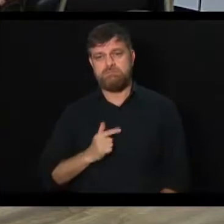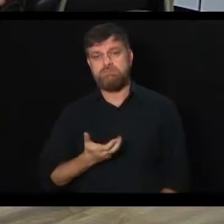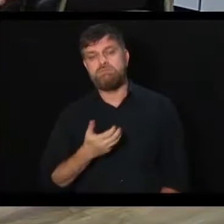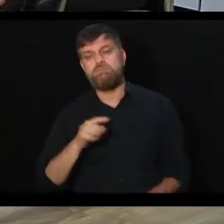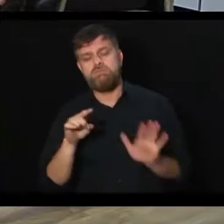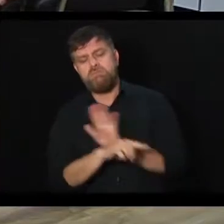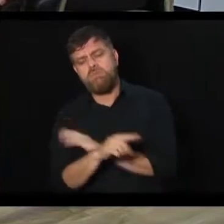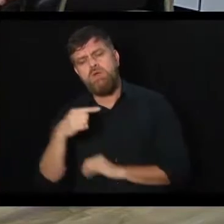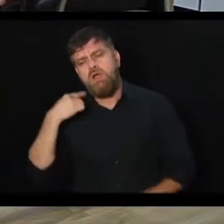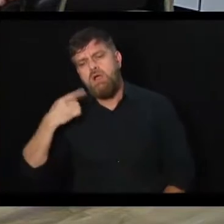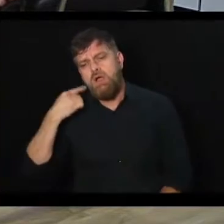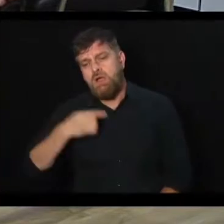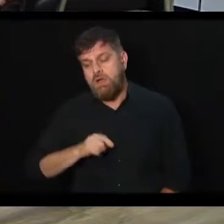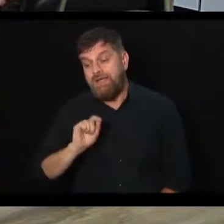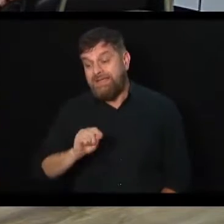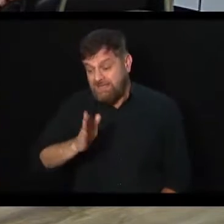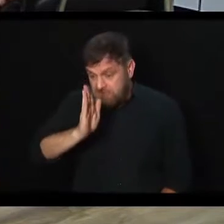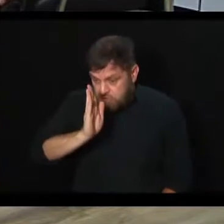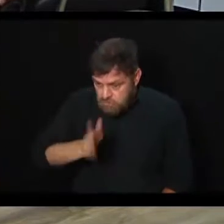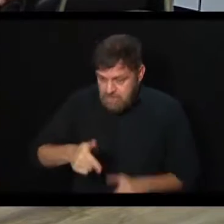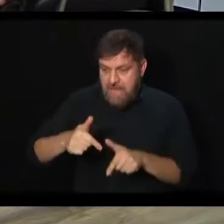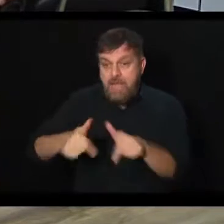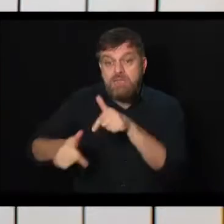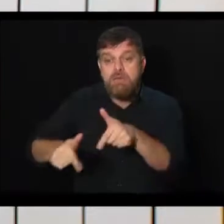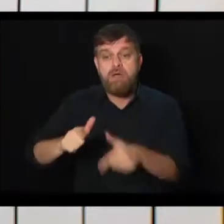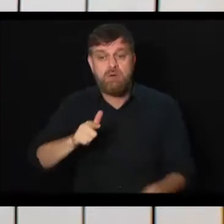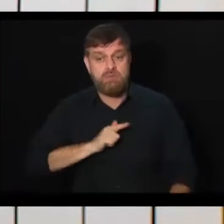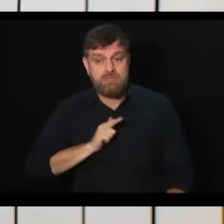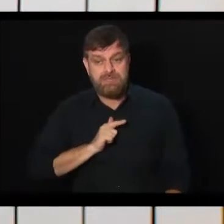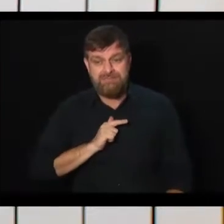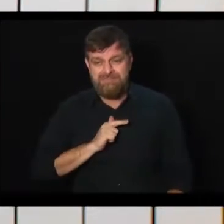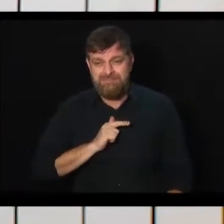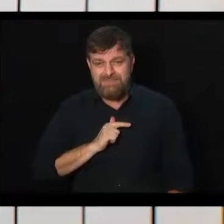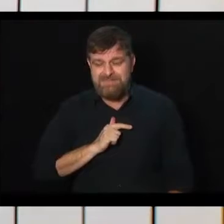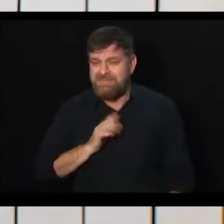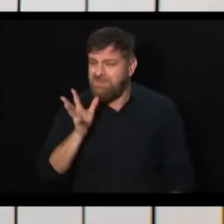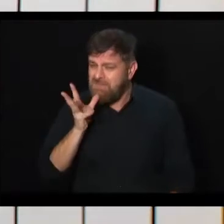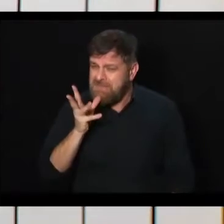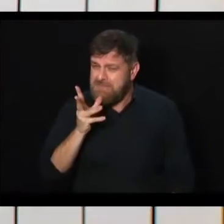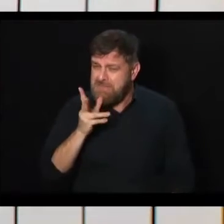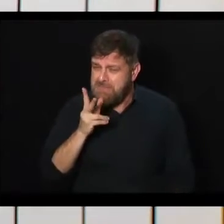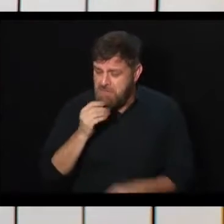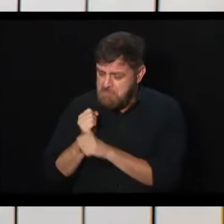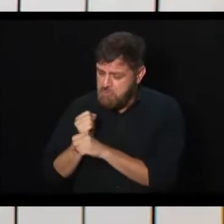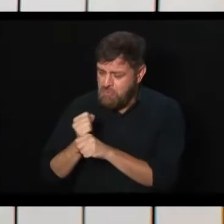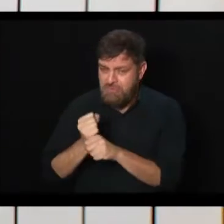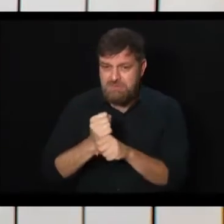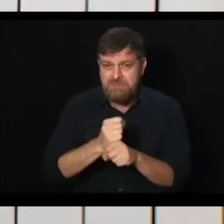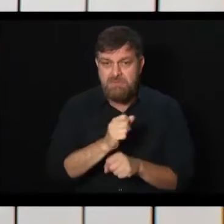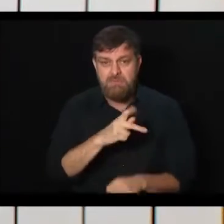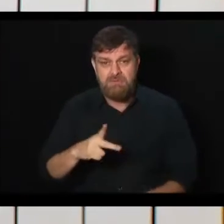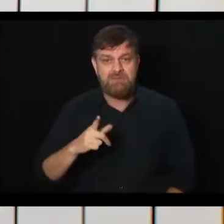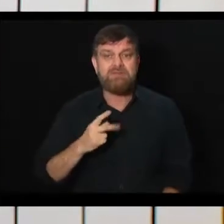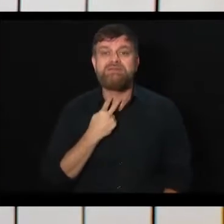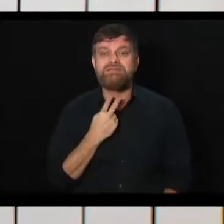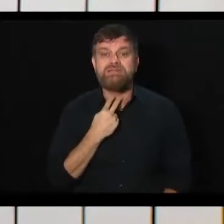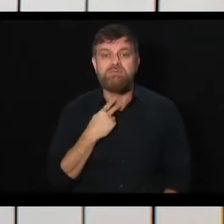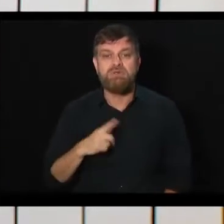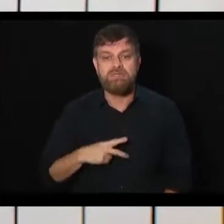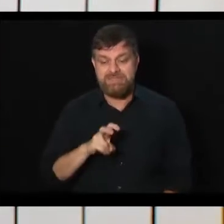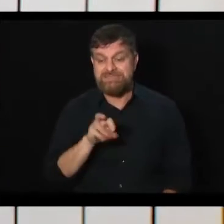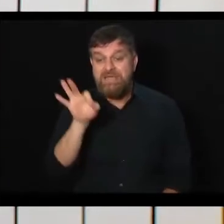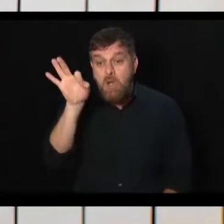ponto. Para quem já está trabalhando, mas não está perto de se aposentar, não é possível usar o modelo de pedágio de